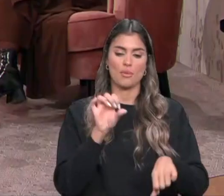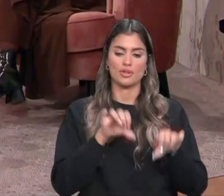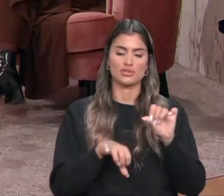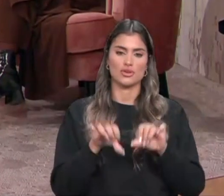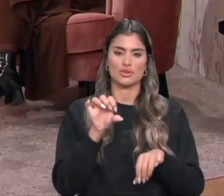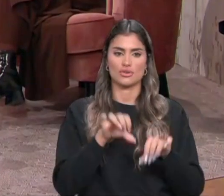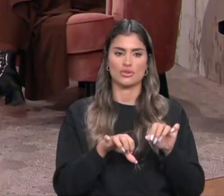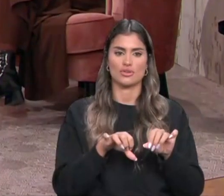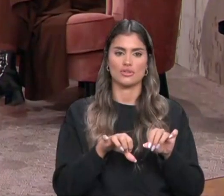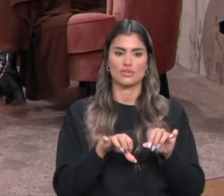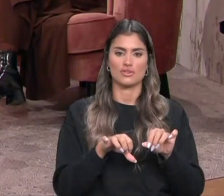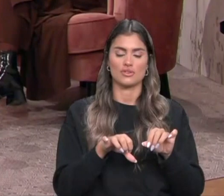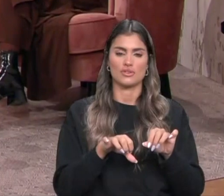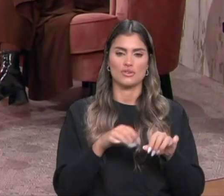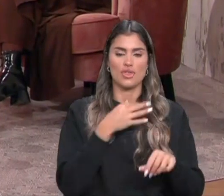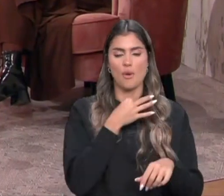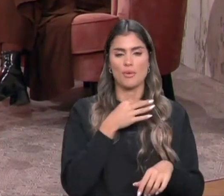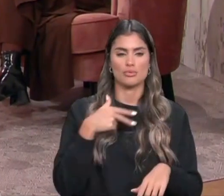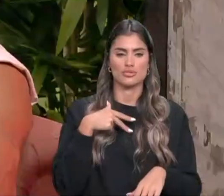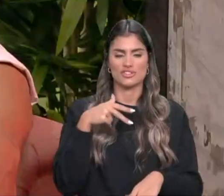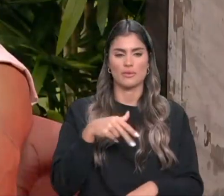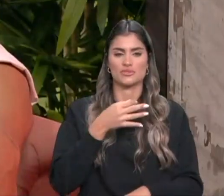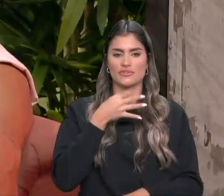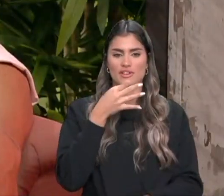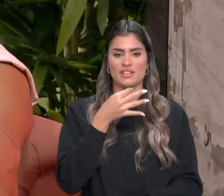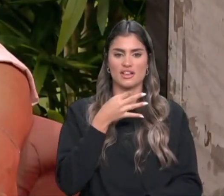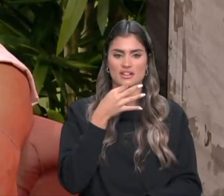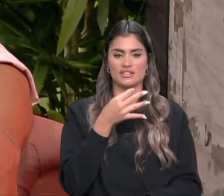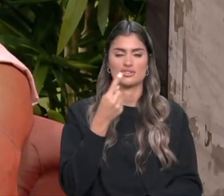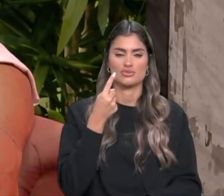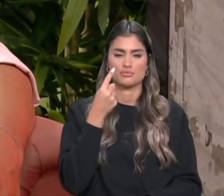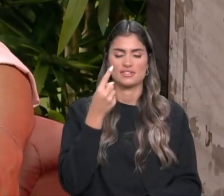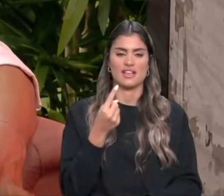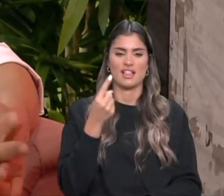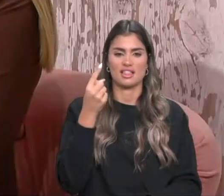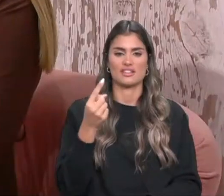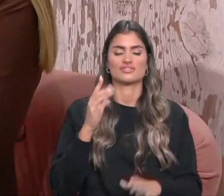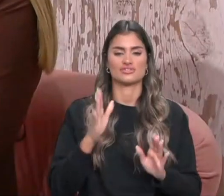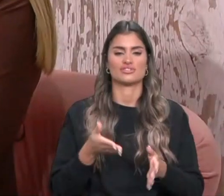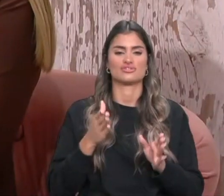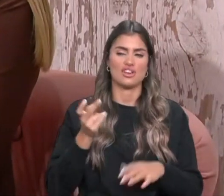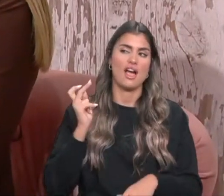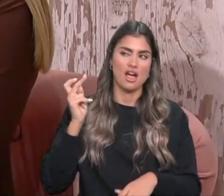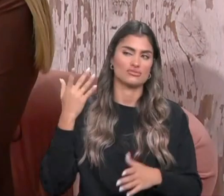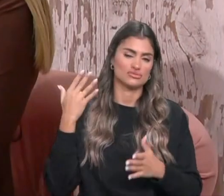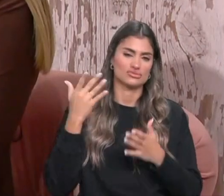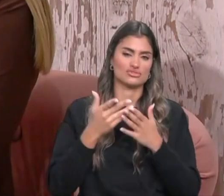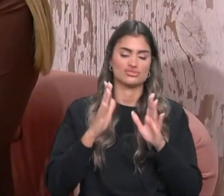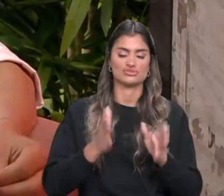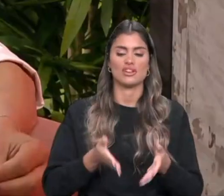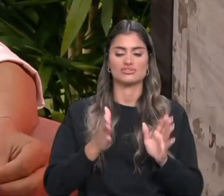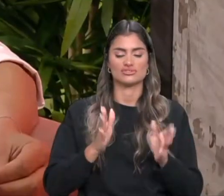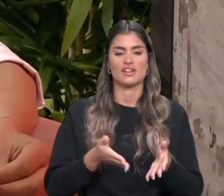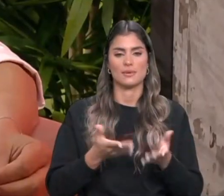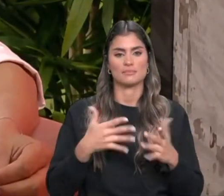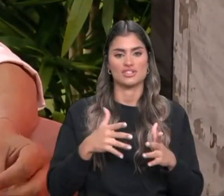Ópera Portuguesa, muito obrigado. Vamos falar de uma opereta muito especial, que já tem muitos anos, mas que está tão, tão